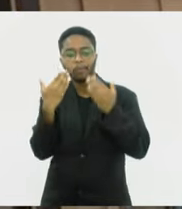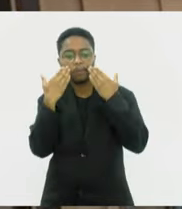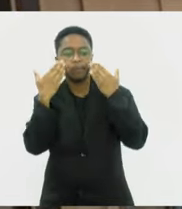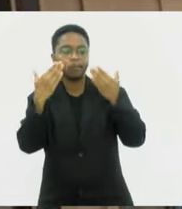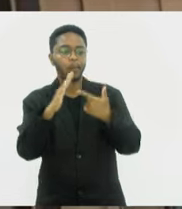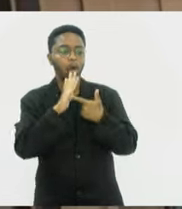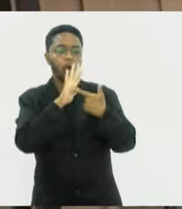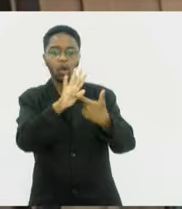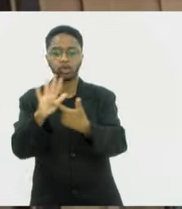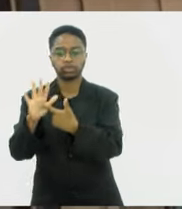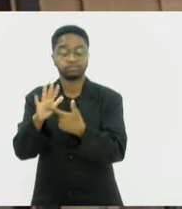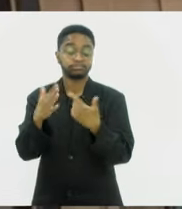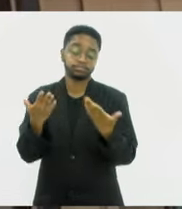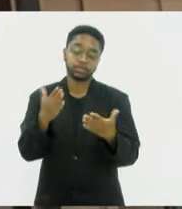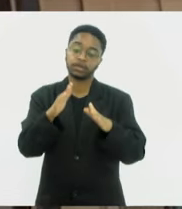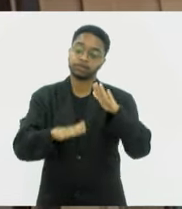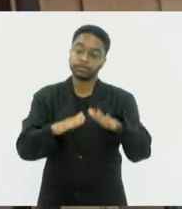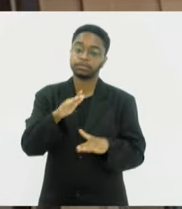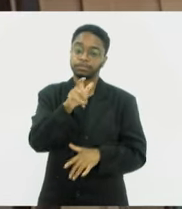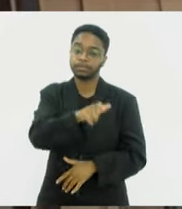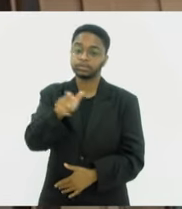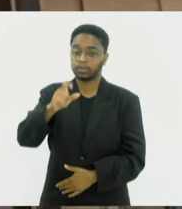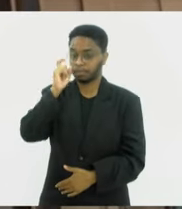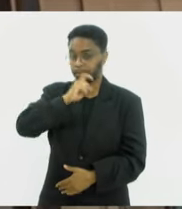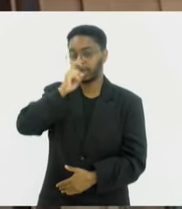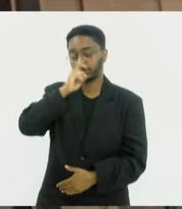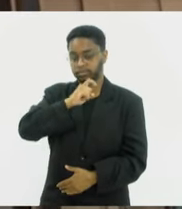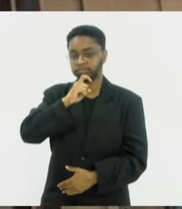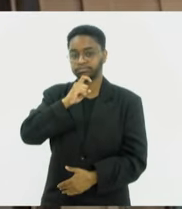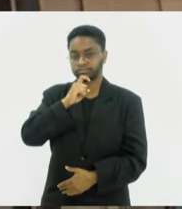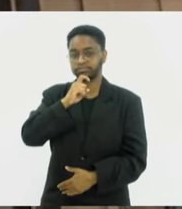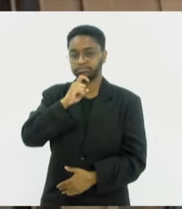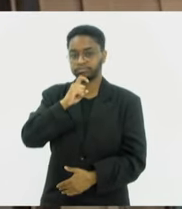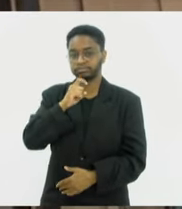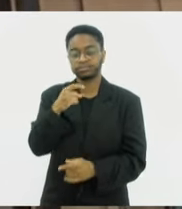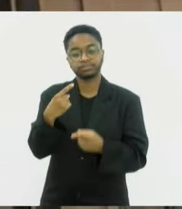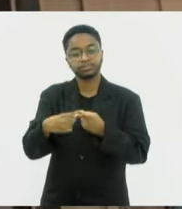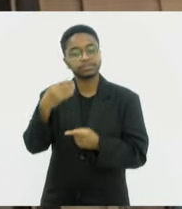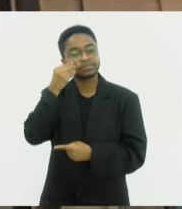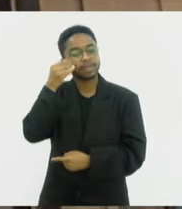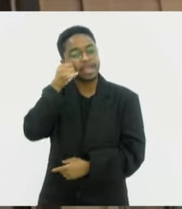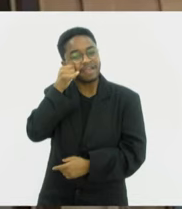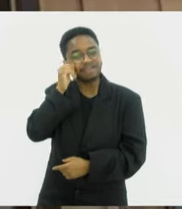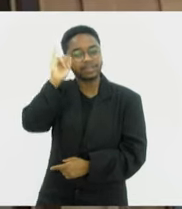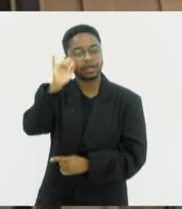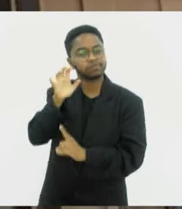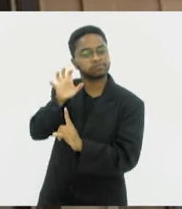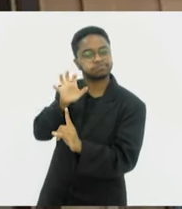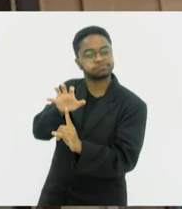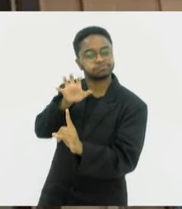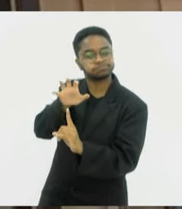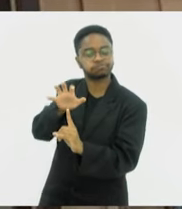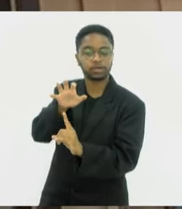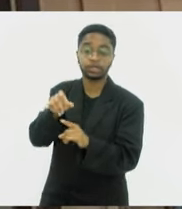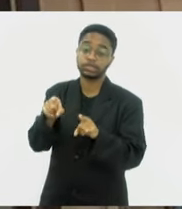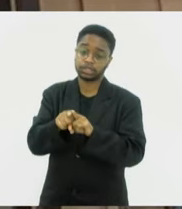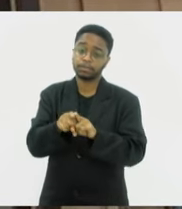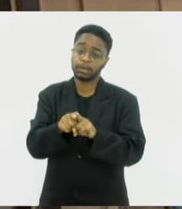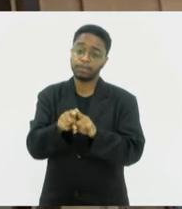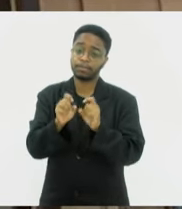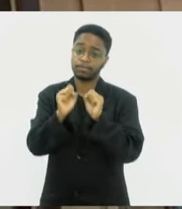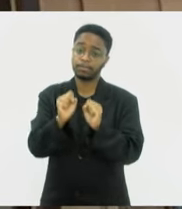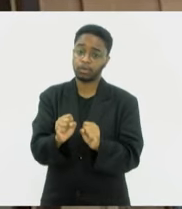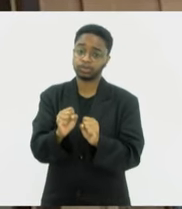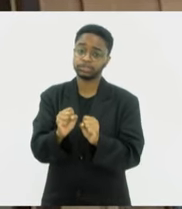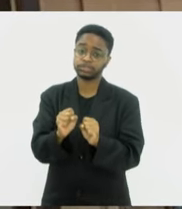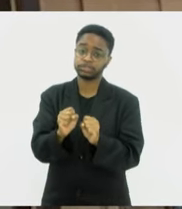enfim. Então as pessoas acabam mentindo para evitar essa pressão social e isso pode levar as pessoas